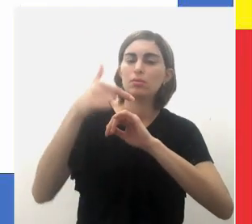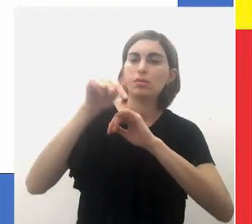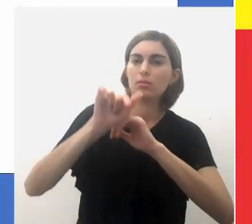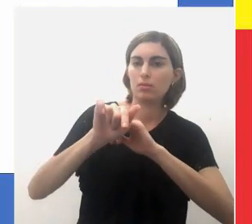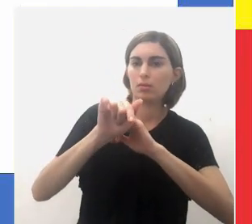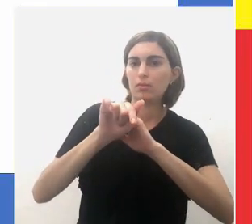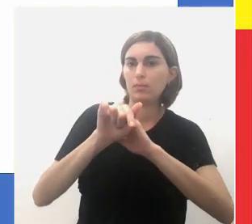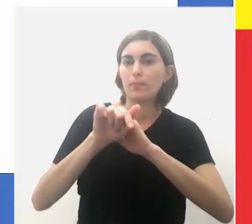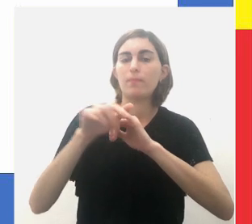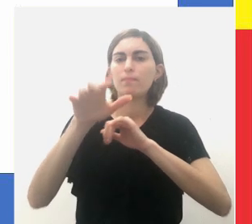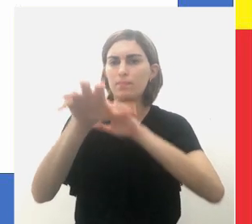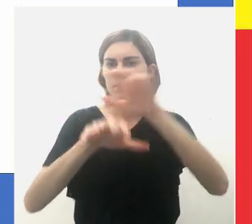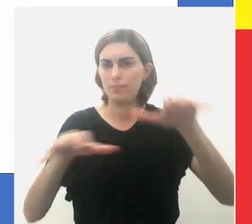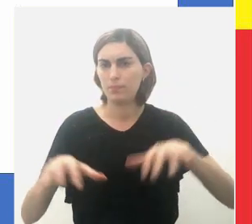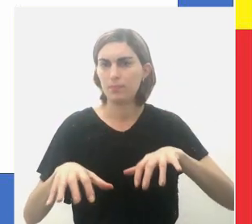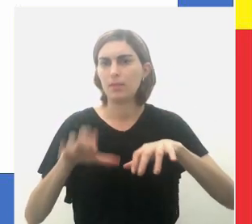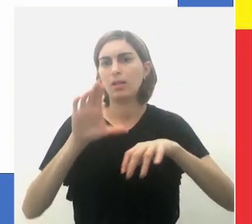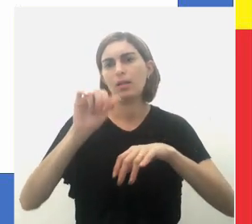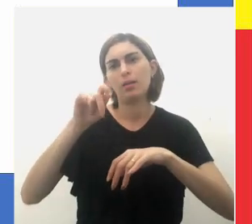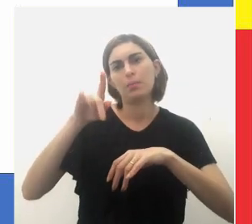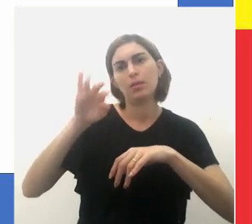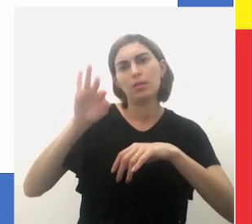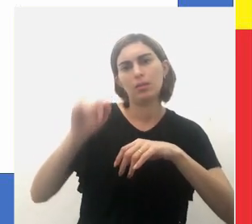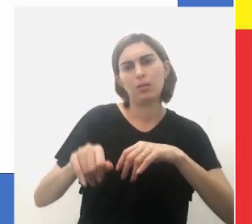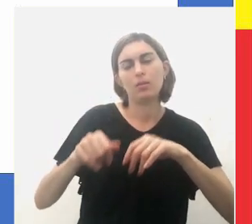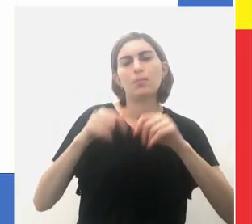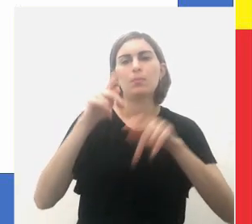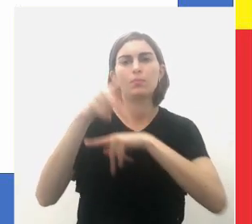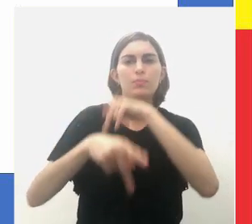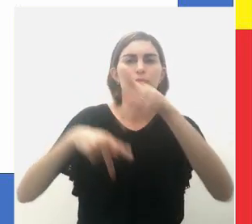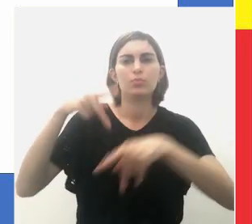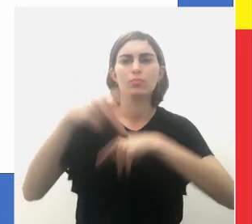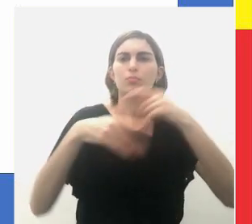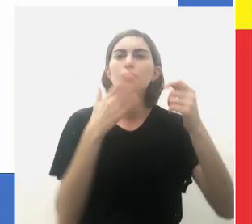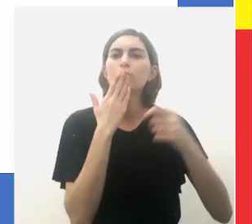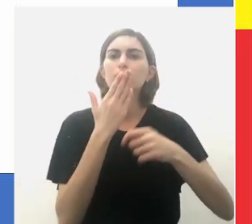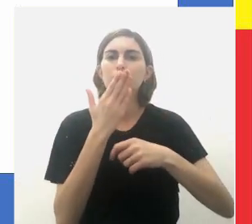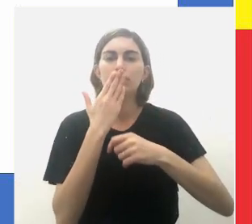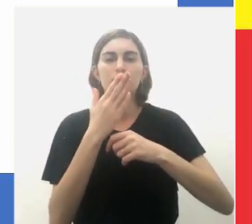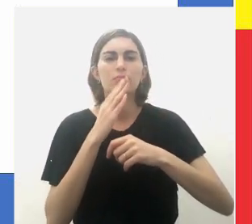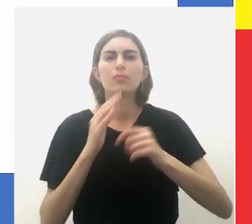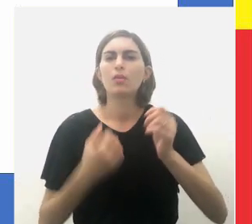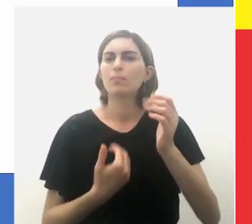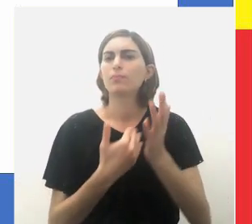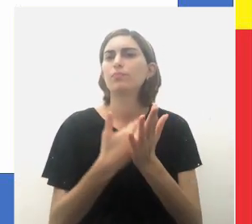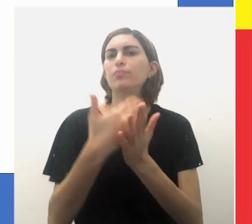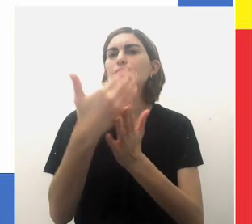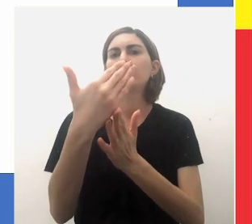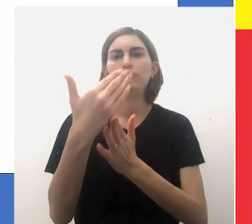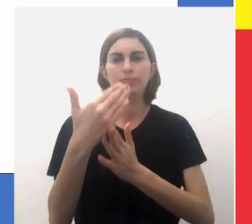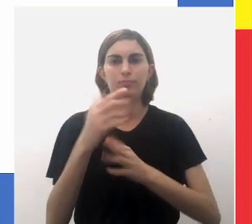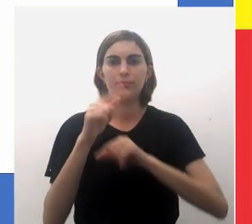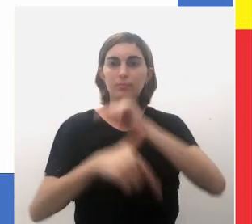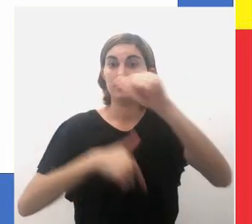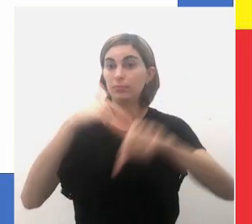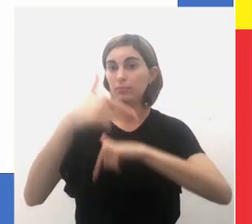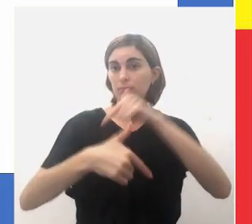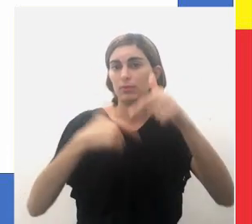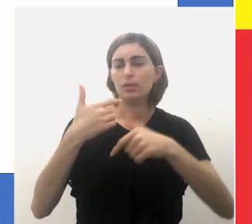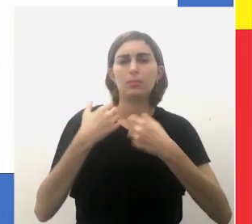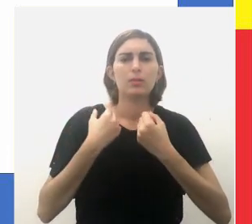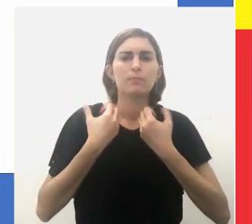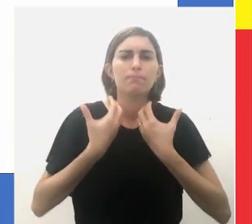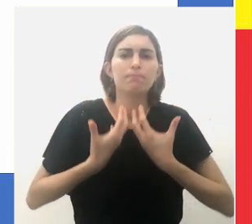XVII, os habitantes dessa capitania esgotaram a população indígena, originais através de que